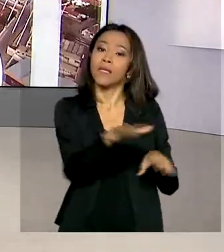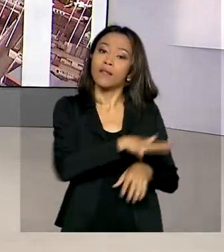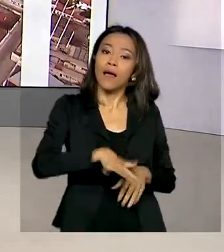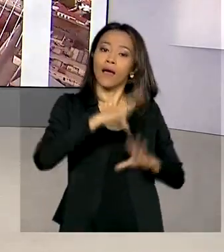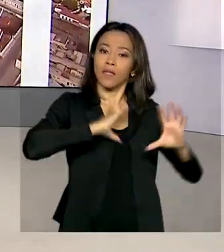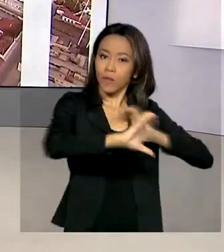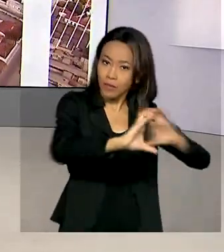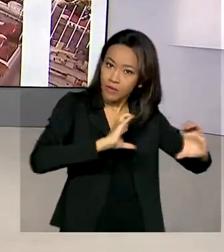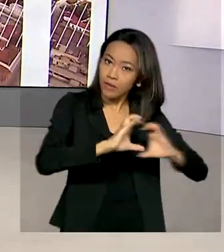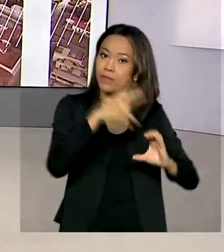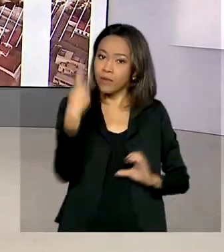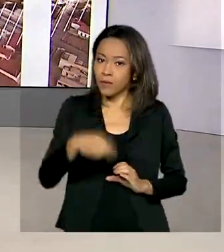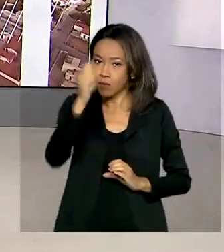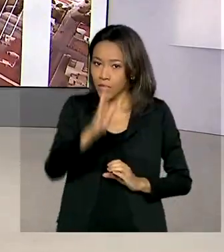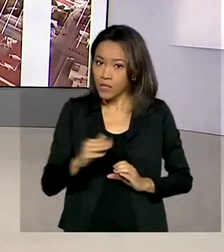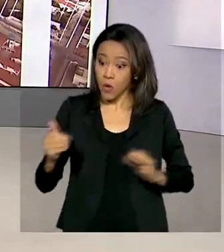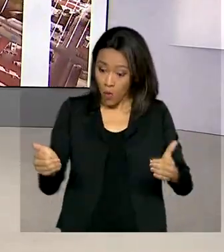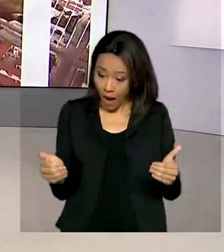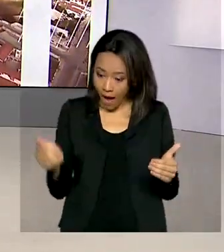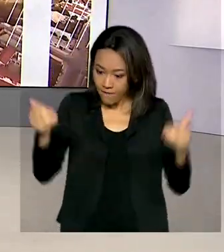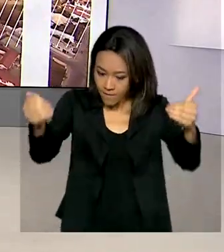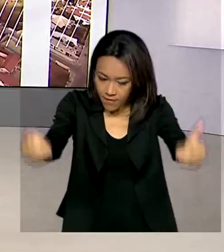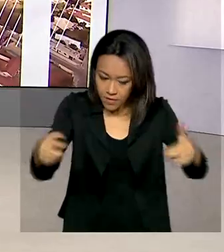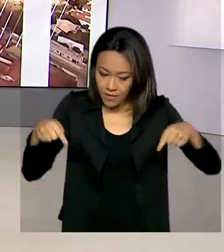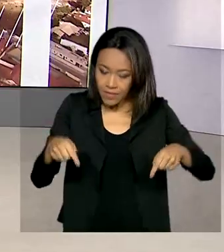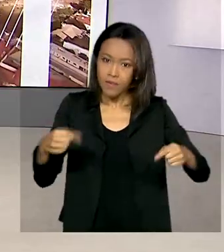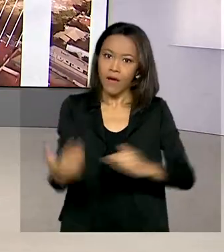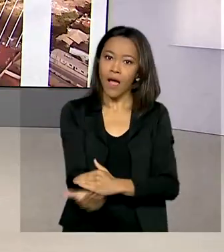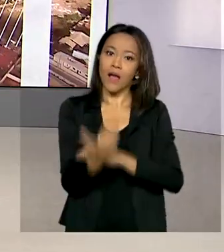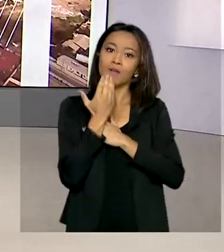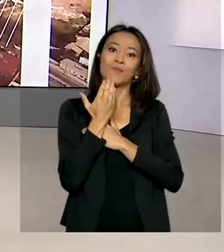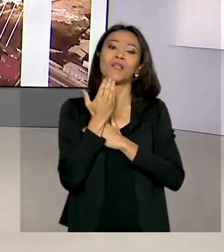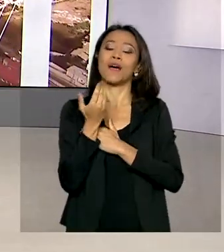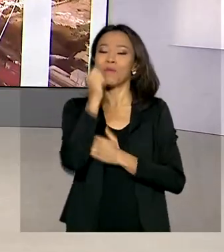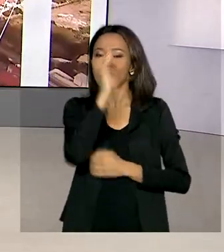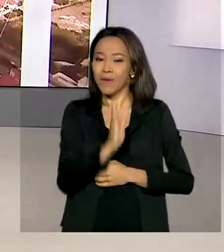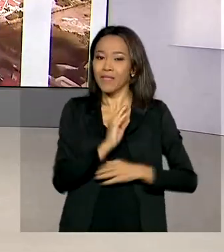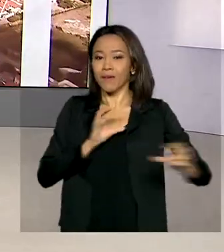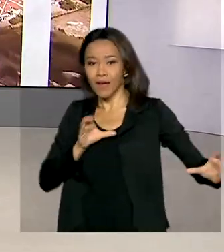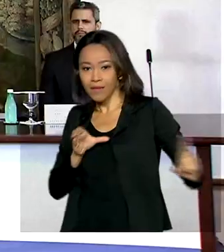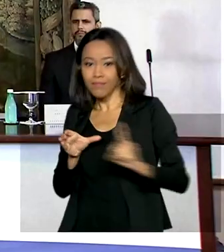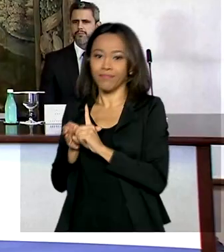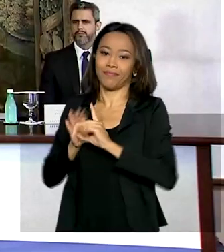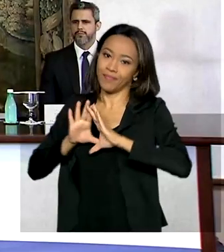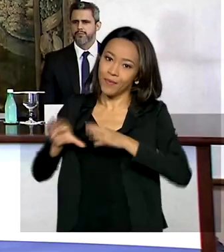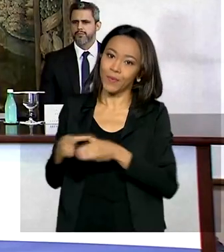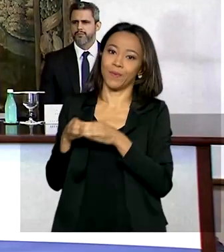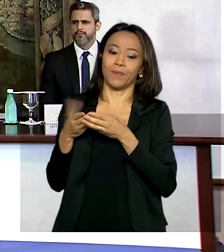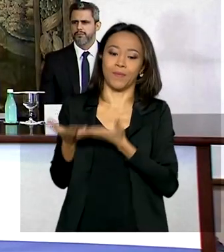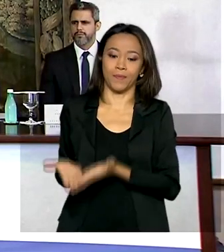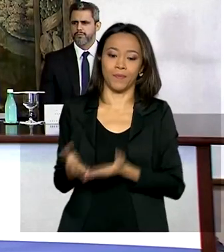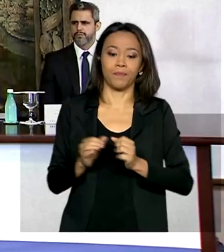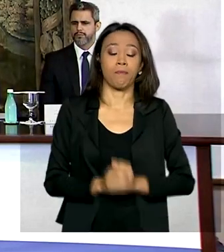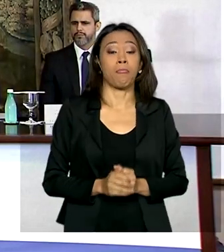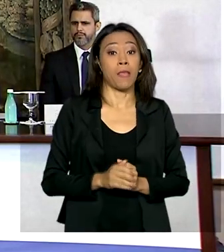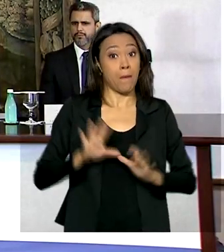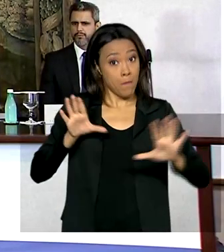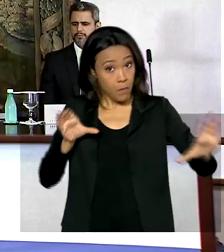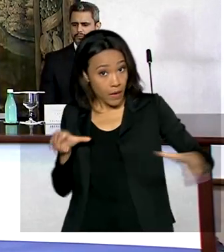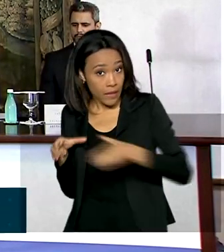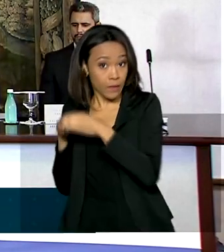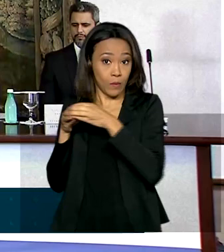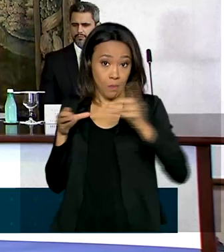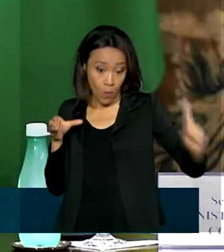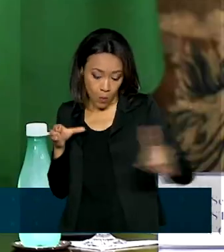Os avanços nessa área vão contribuir para agilizar o ingresso do Brasil ao grupo. Para ingressar na OCDE,